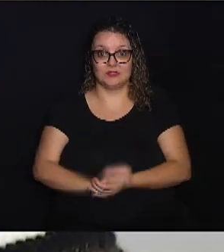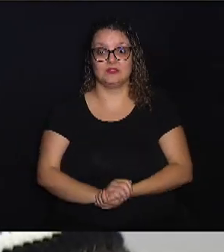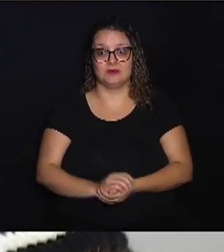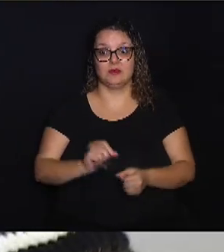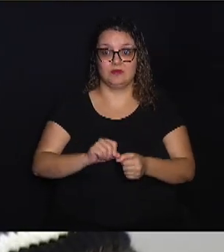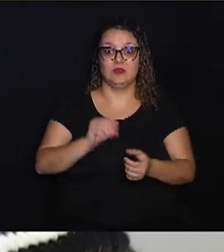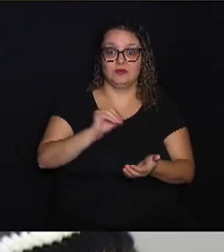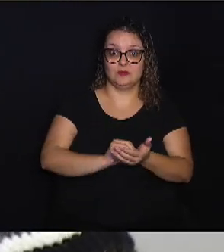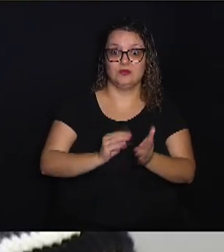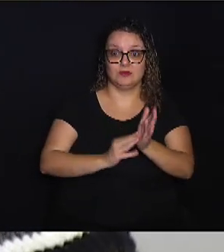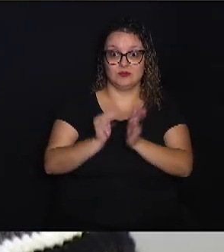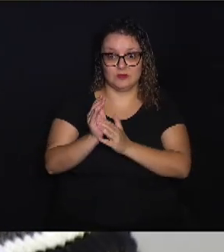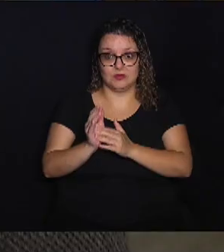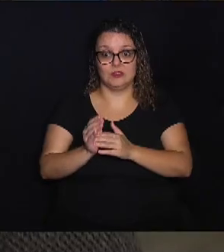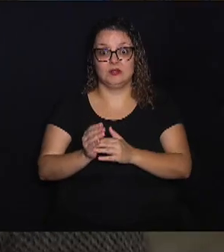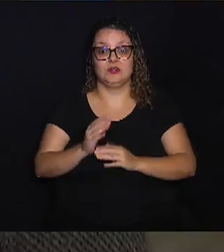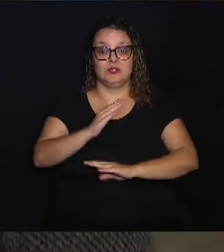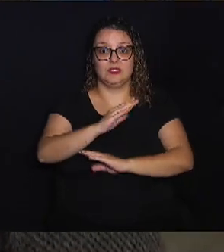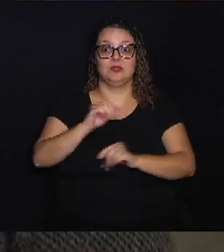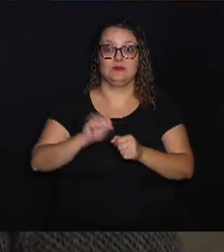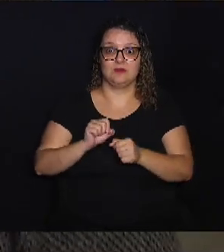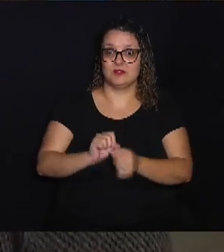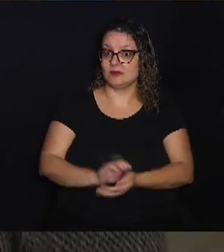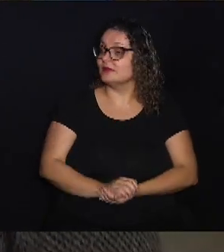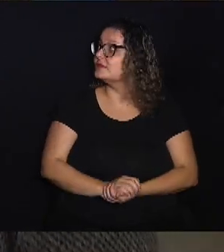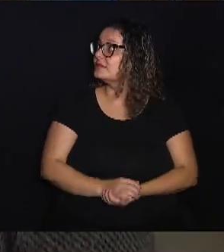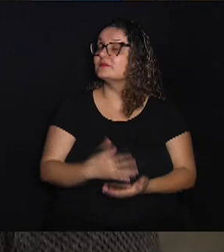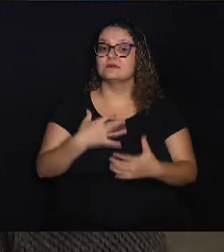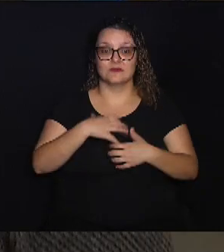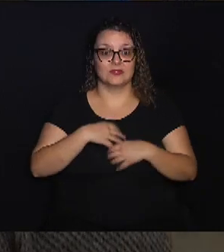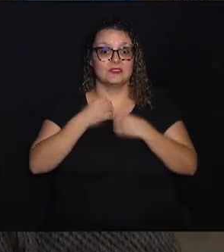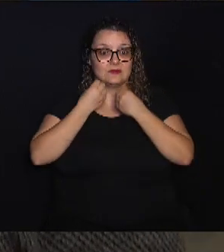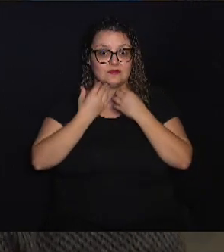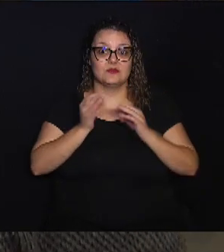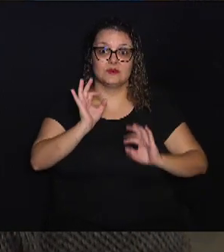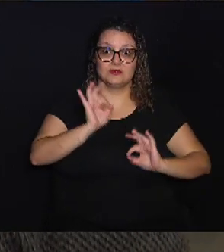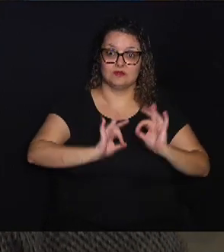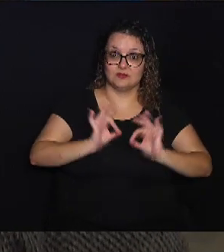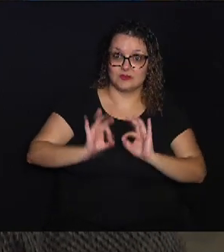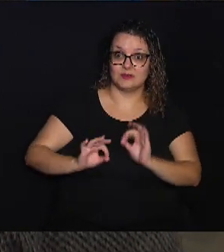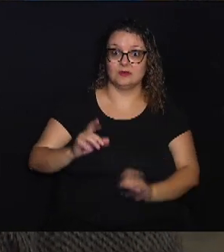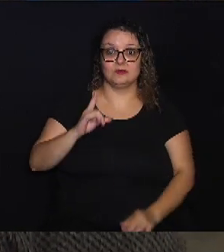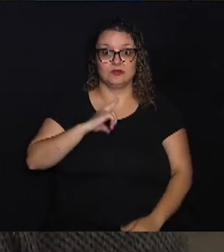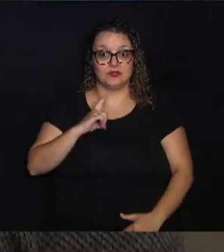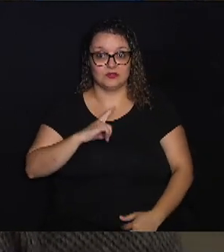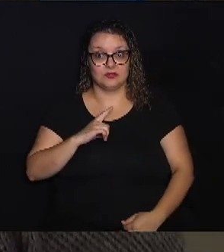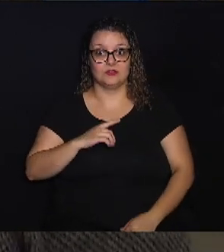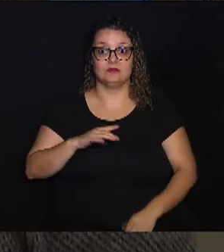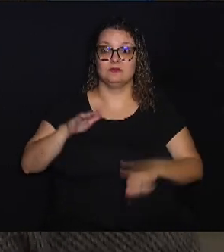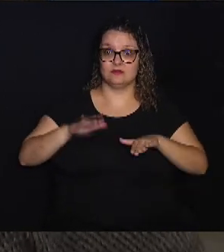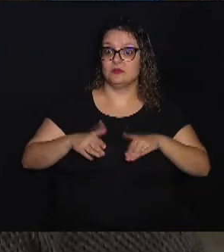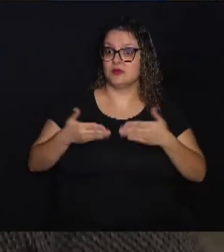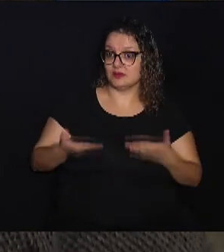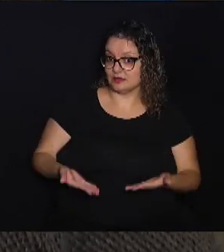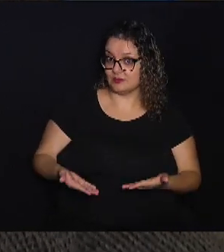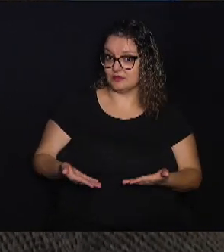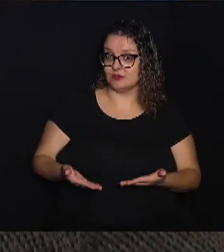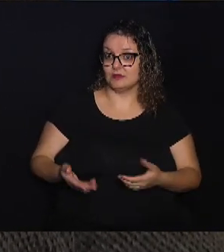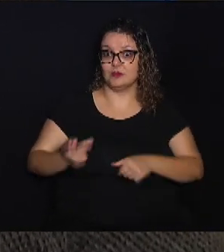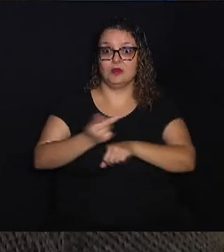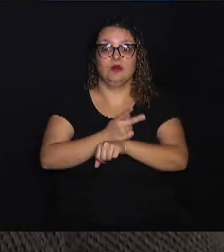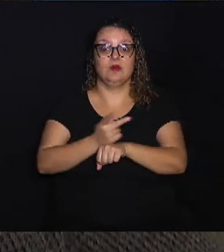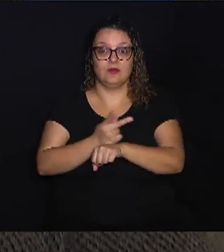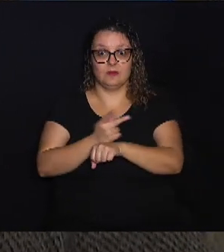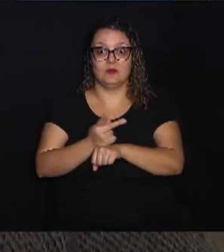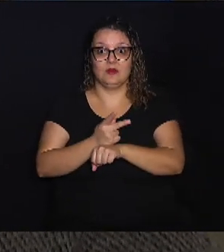o último concurso que a Câmara realizou. Uma situação muito boa, de muito preparo que eu tive para poder estar aqui. Eu buscava bastante